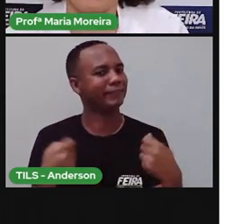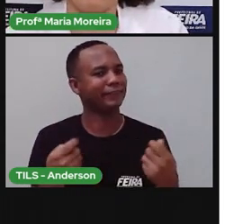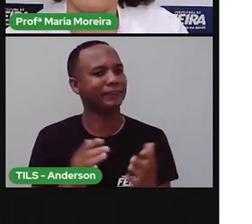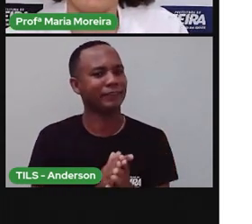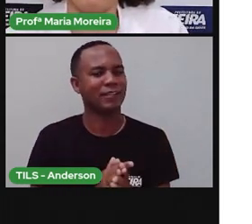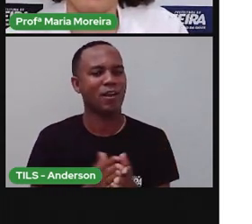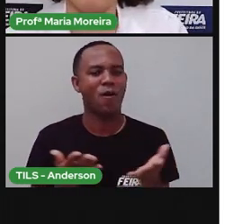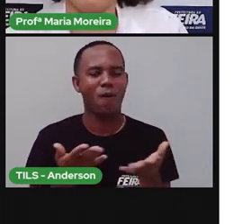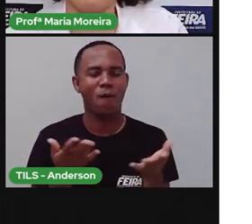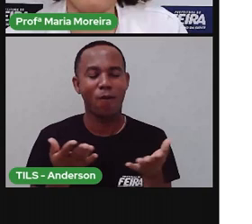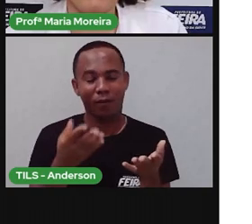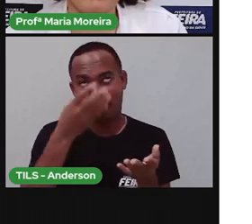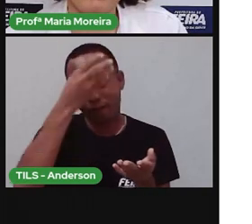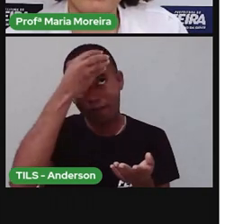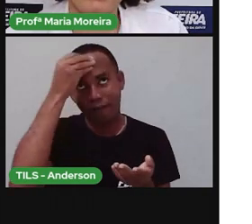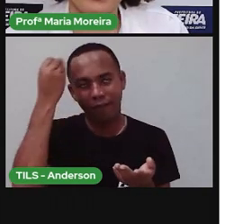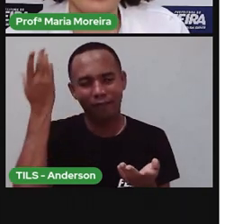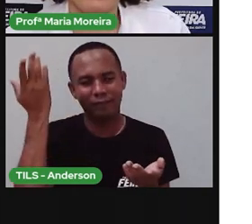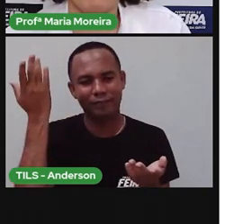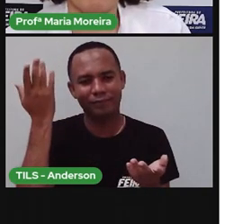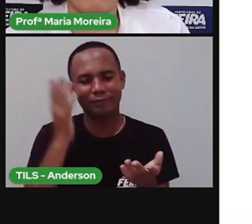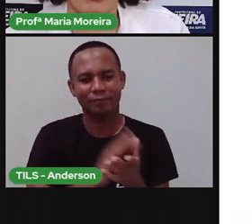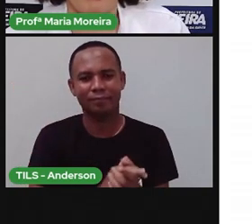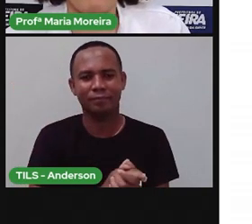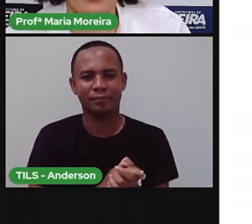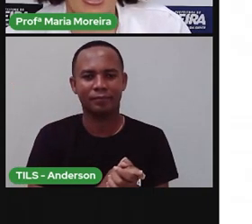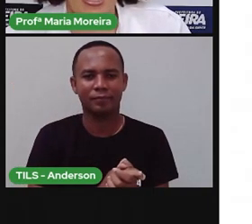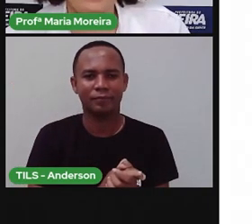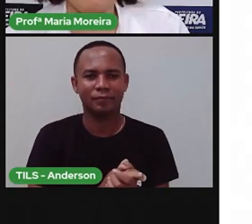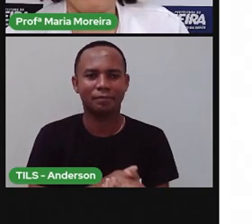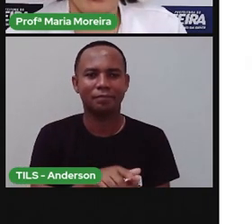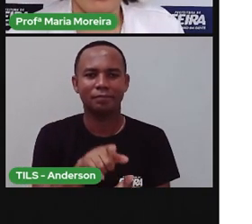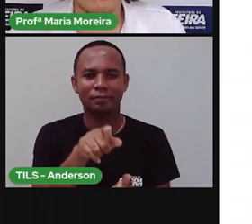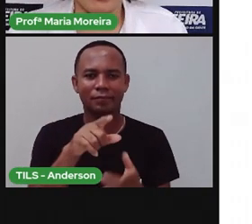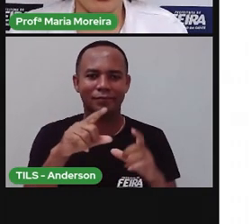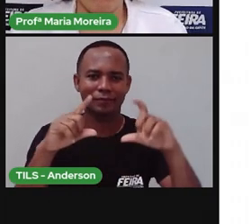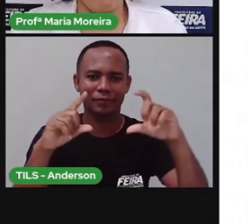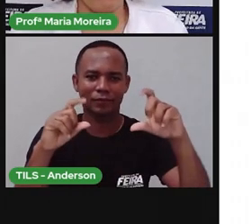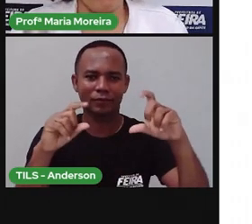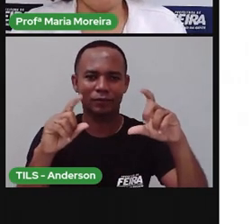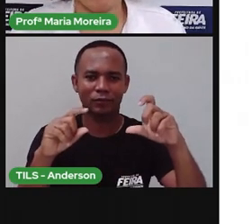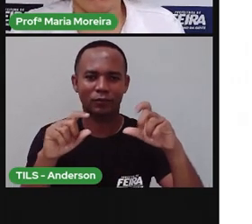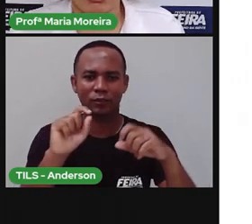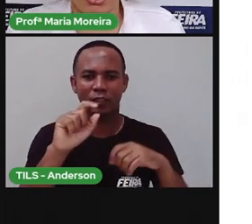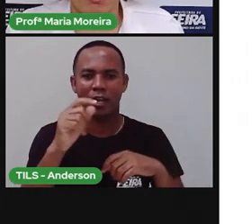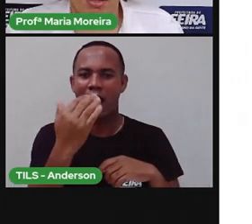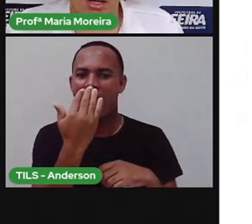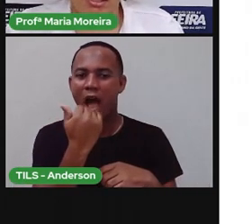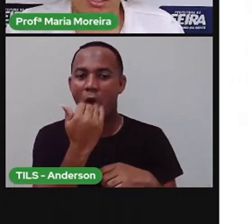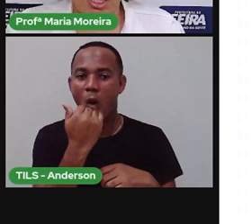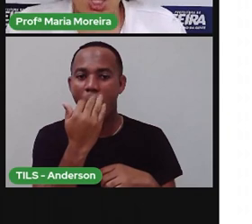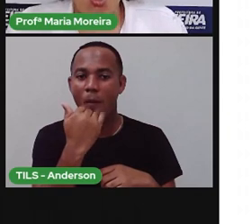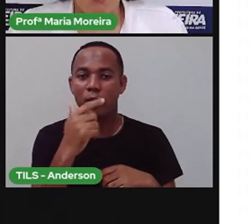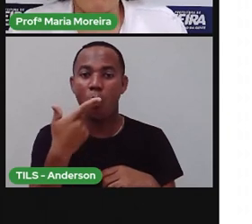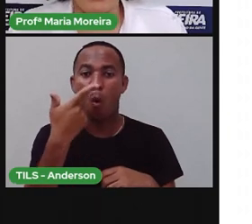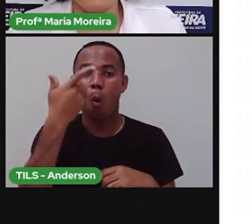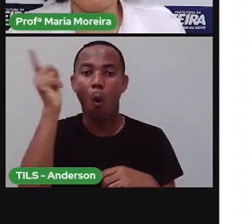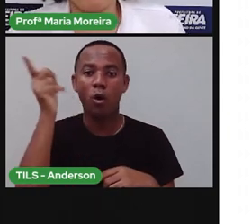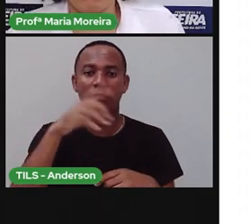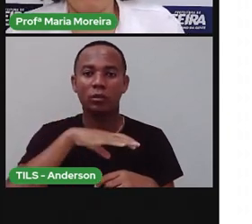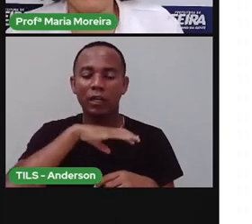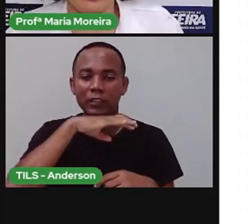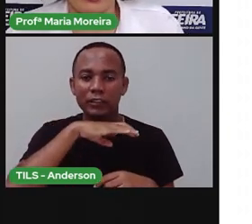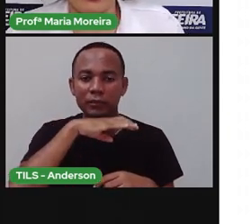Hoje está com nota regular, viu? Vamos lá. Há animais que comem outros animais, né? Ou